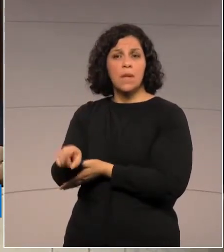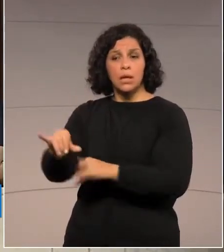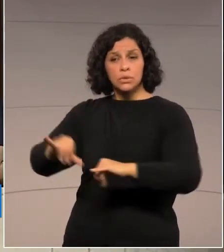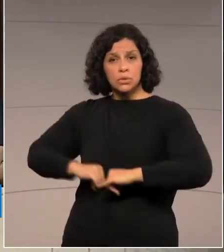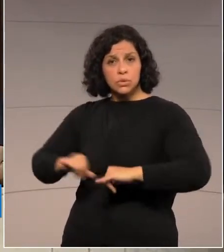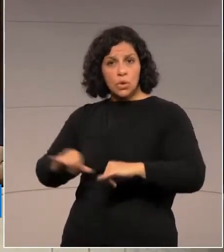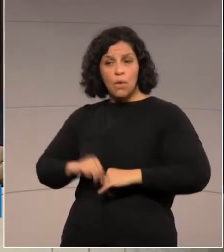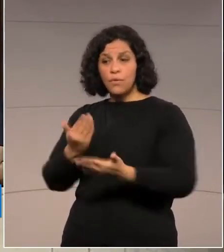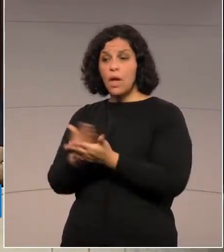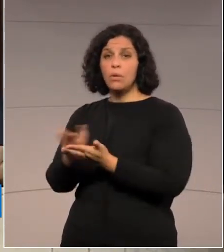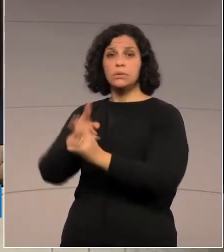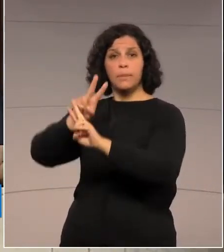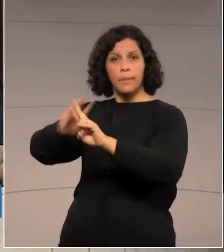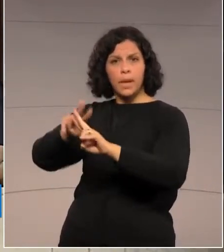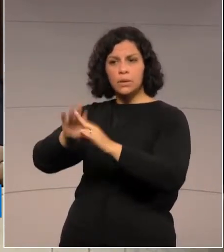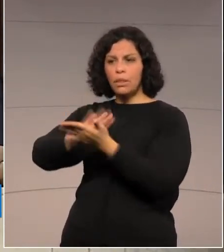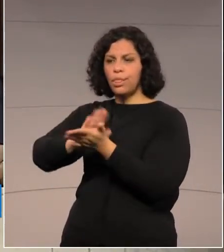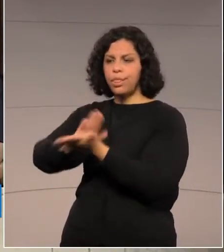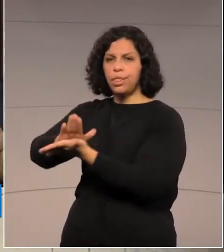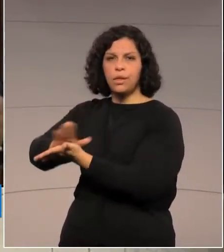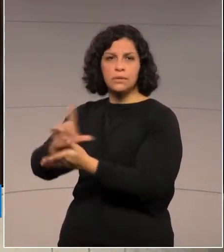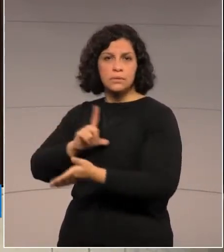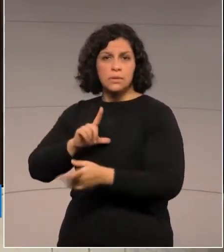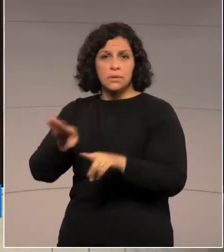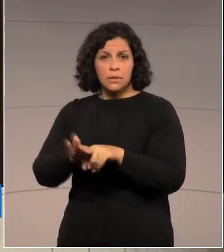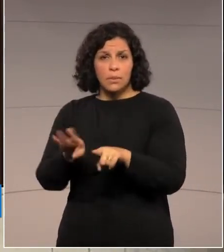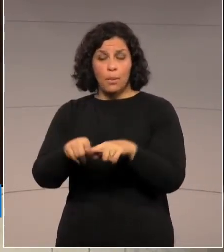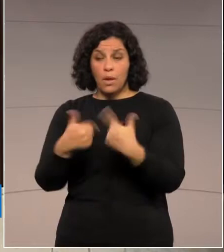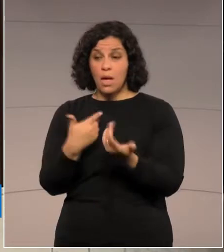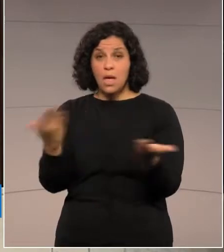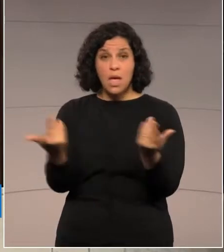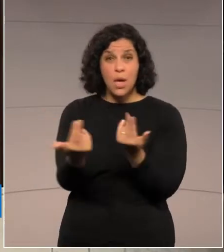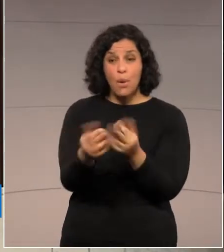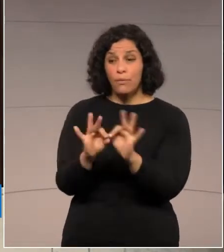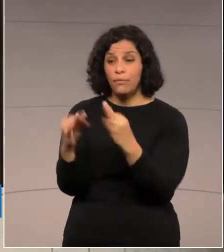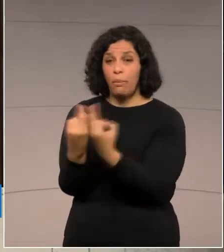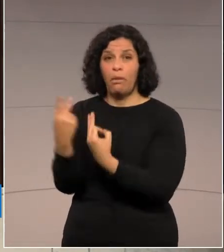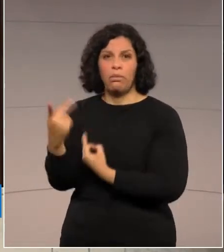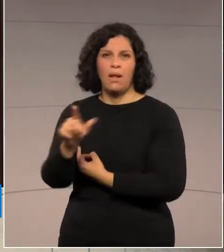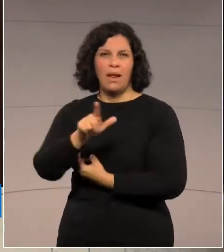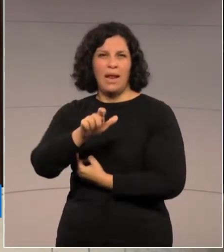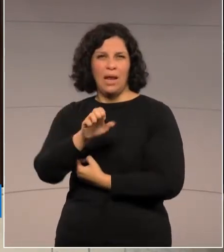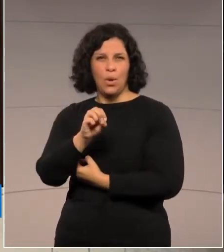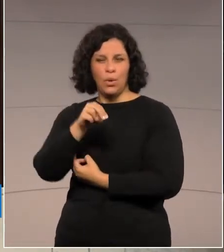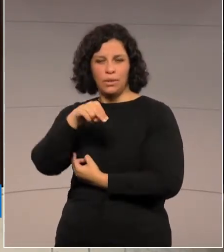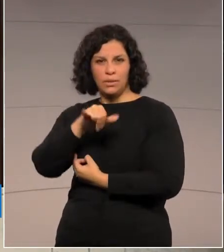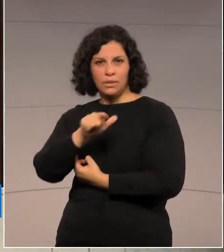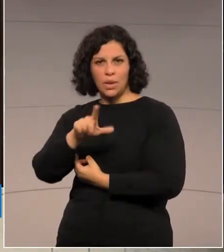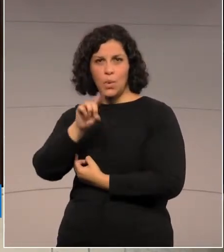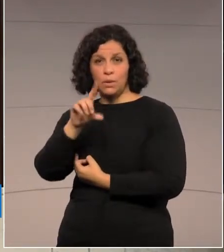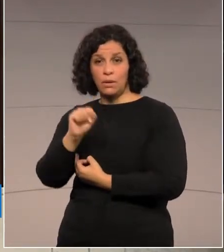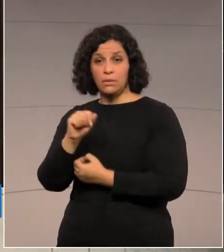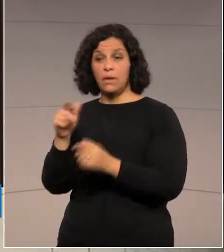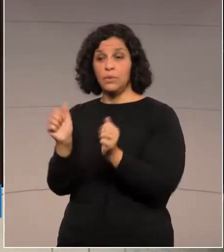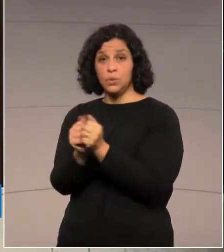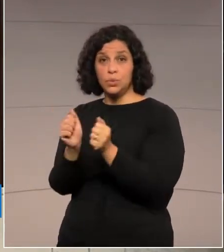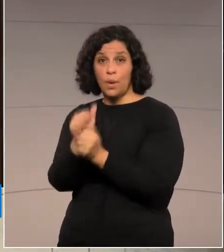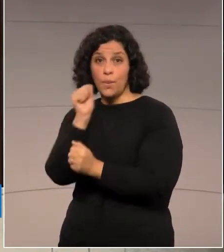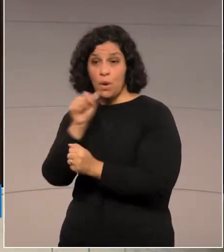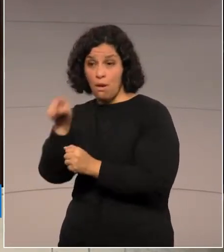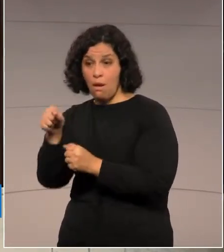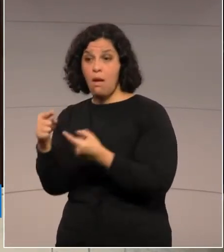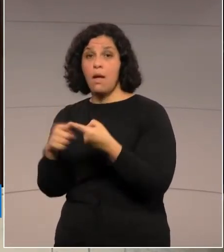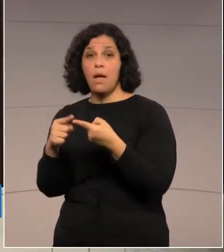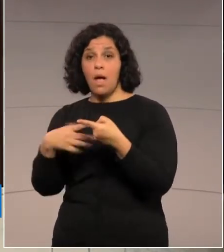são presos, são humilhados como foi esta família. Estava ela, a